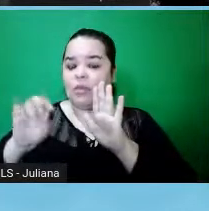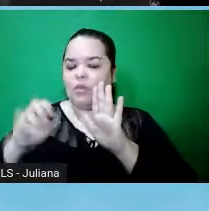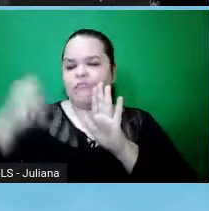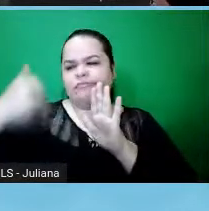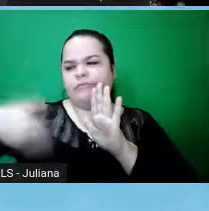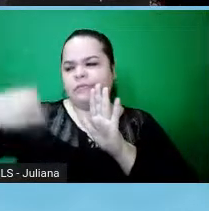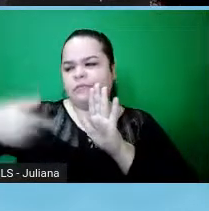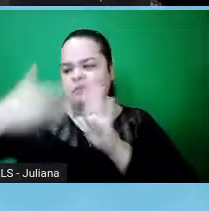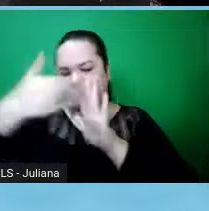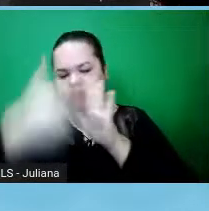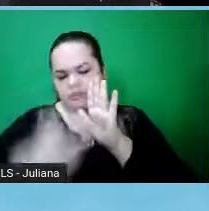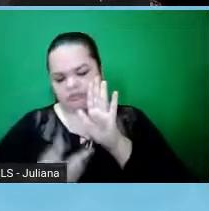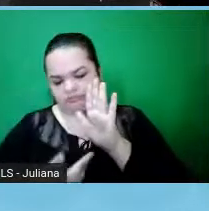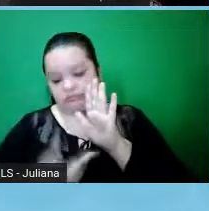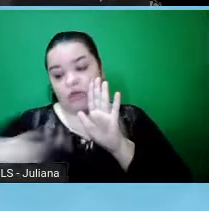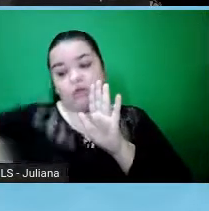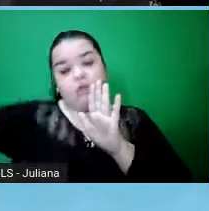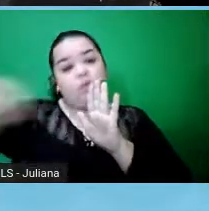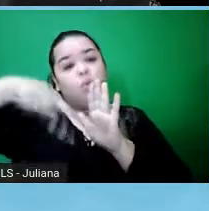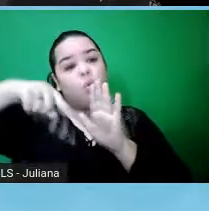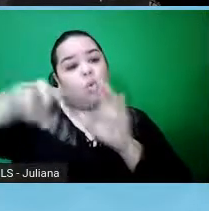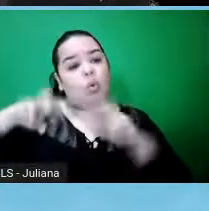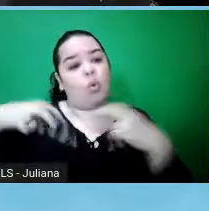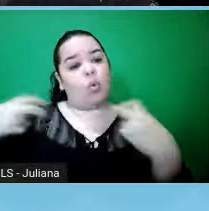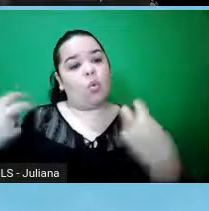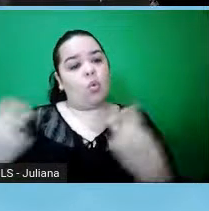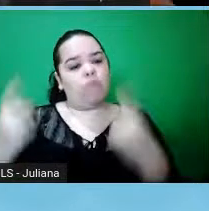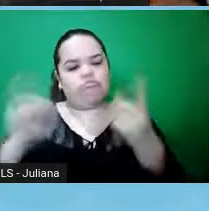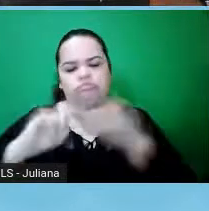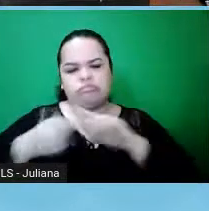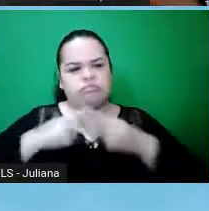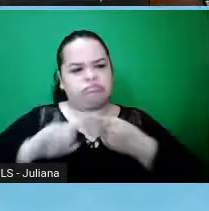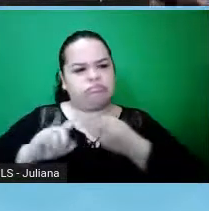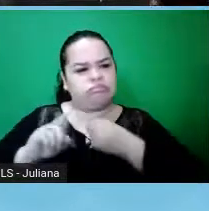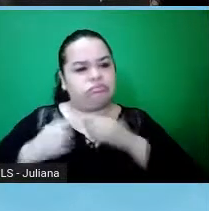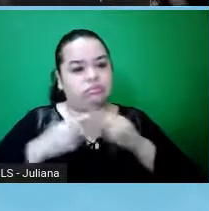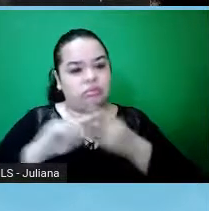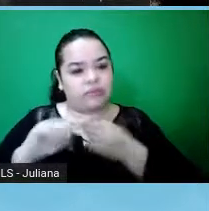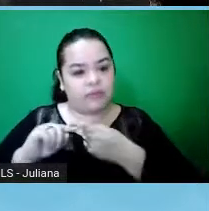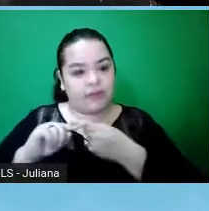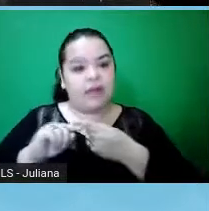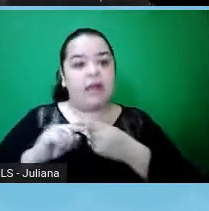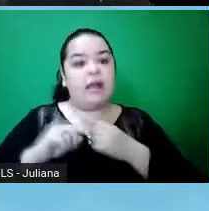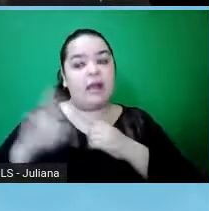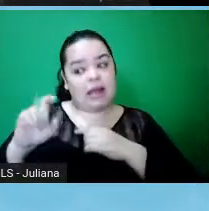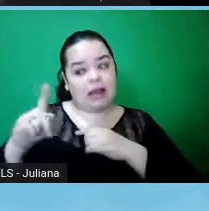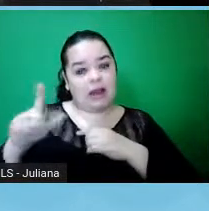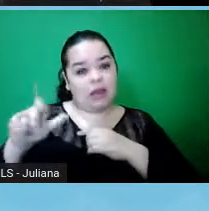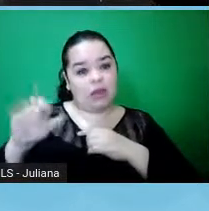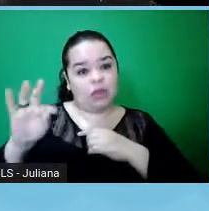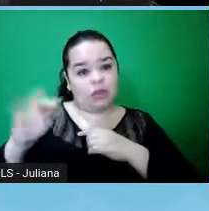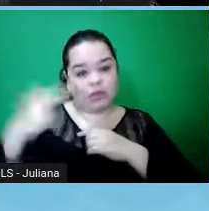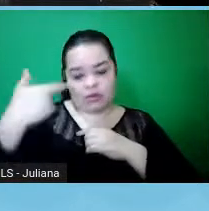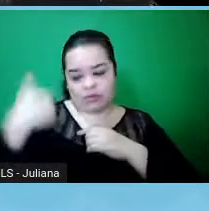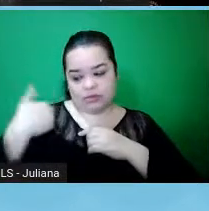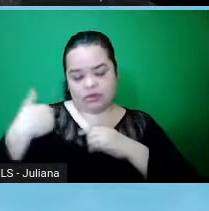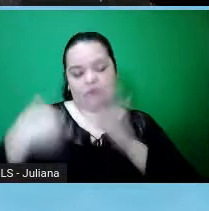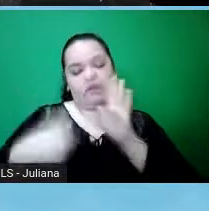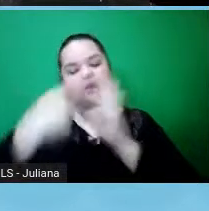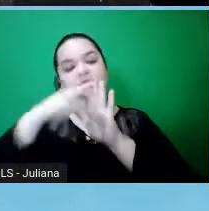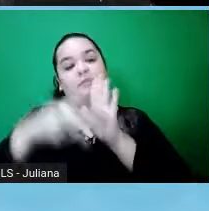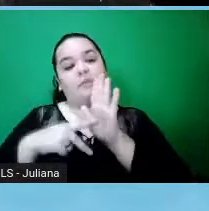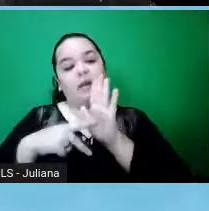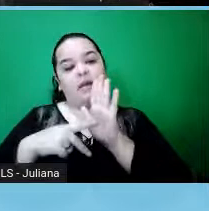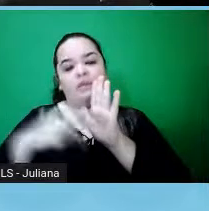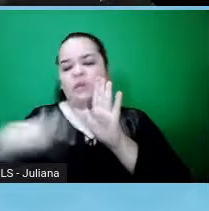o projeto é discutido, né, a partir do parecer do relator, e podem ser, obviamente, solicitadas informações complementares por